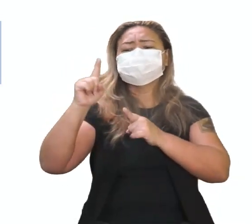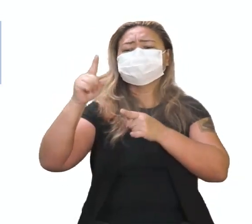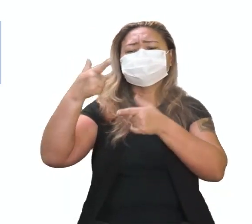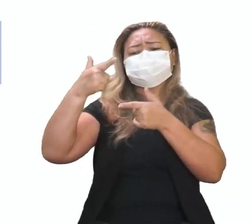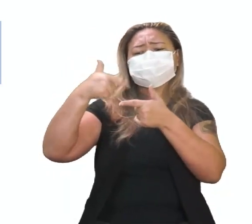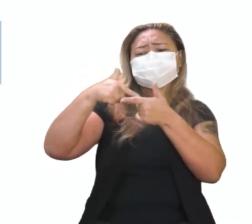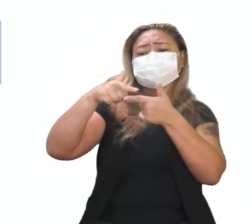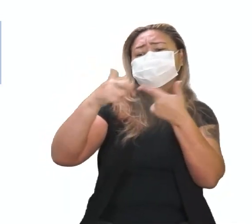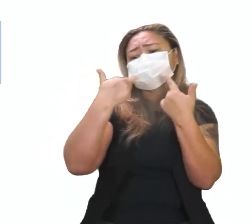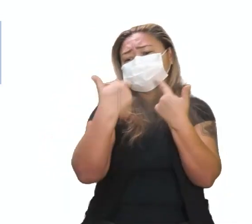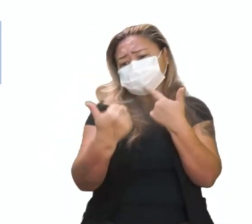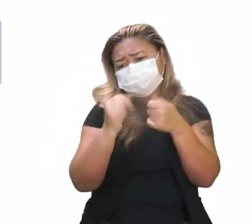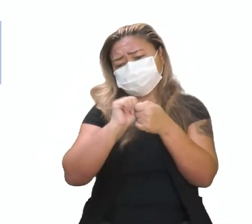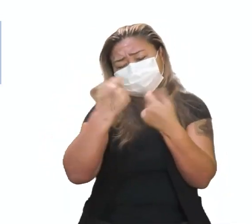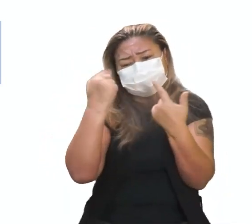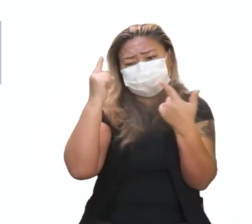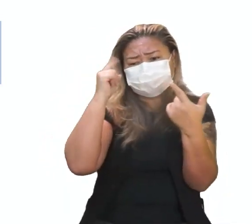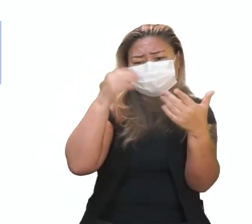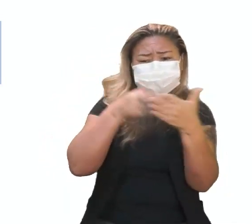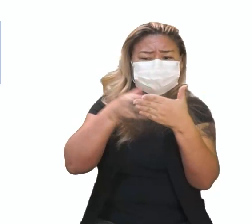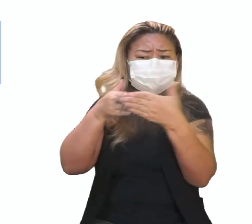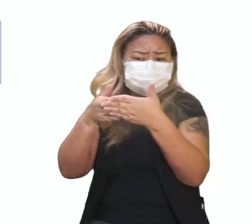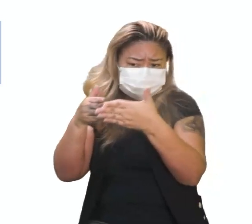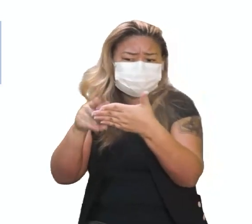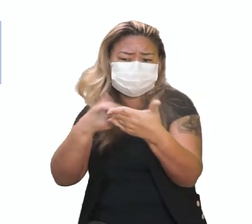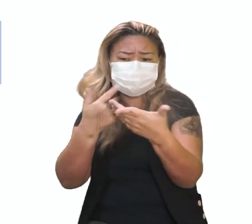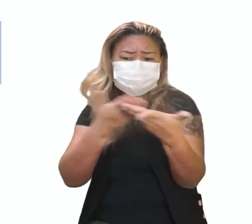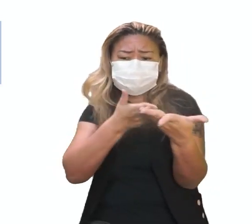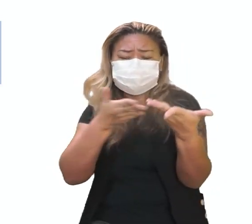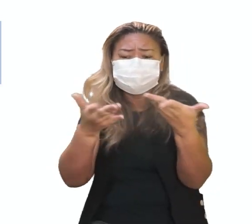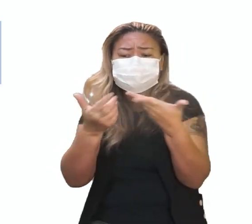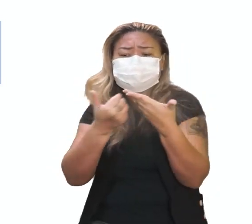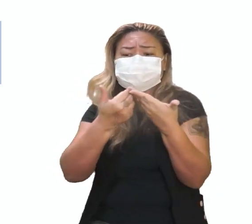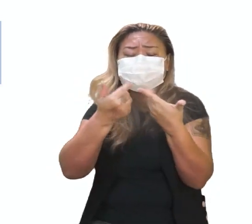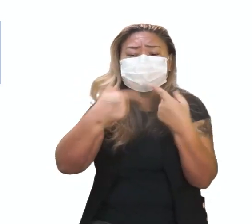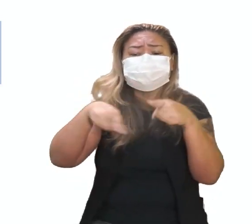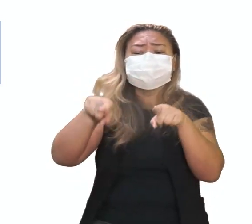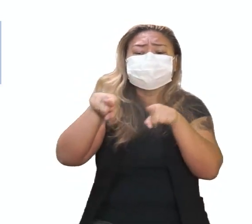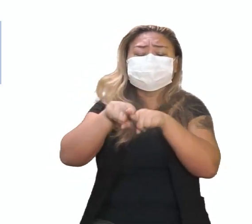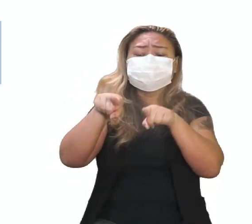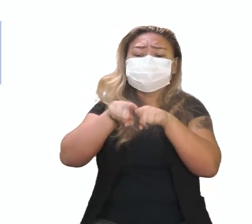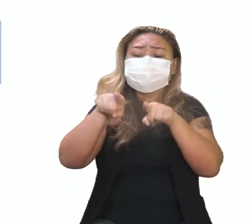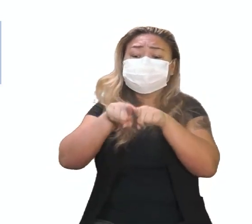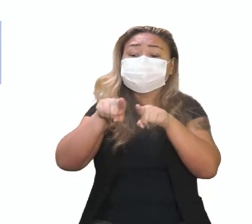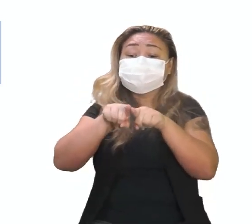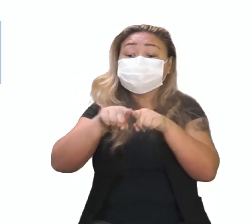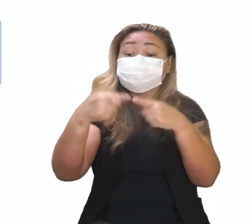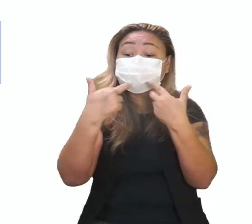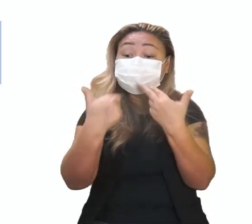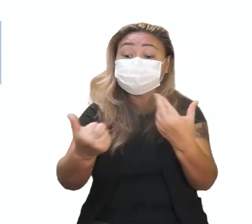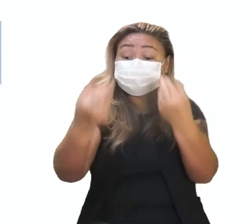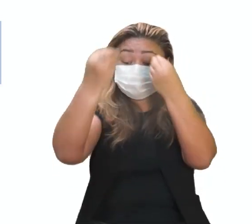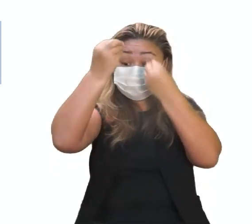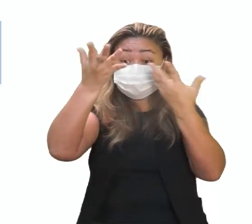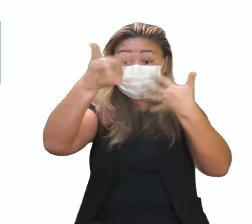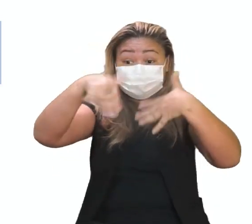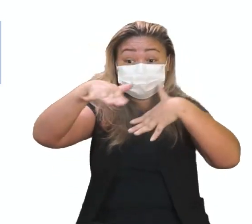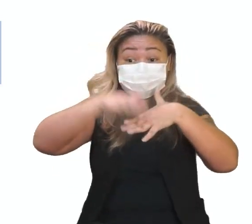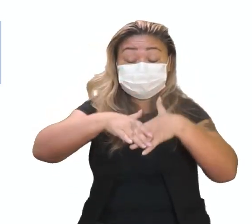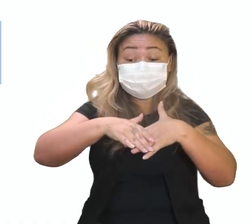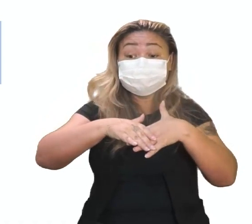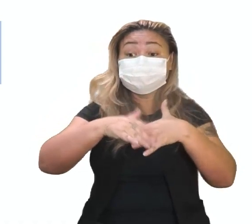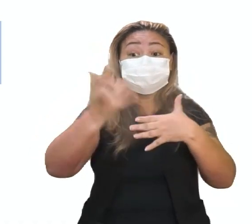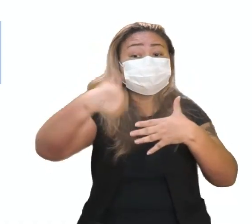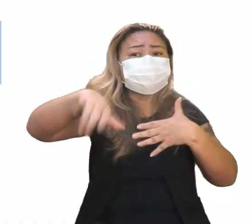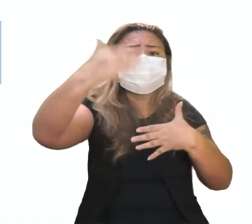dificuldades na língua, né? E também na questão da compreensão, porque ele trouxe uma linguagem matemática e nem todos